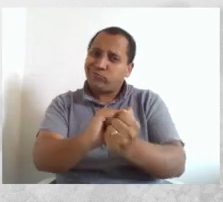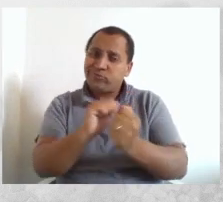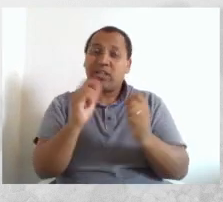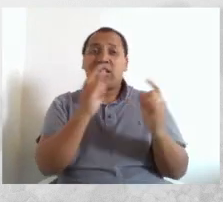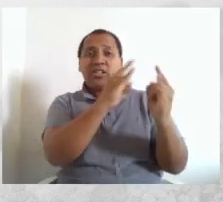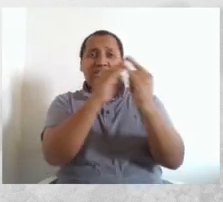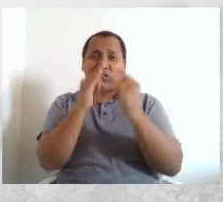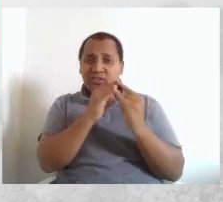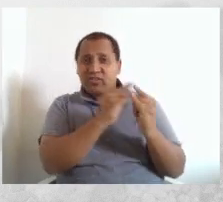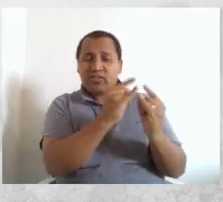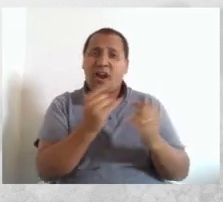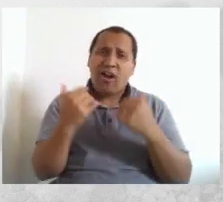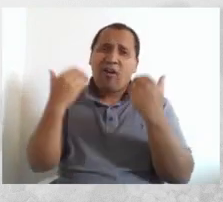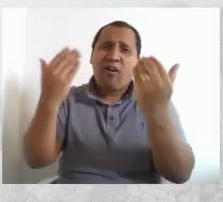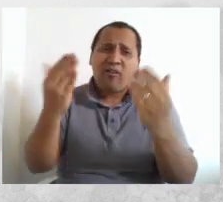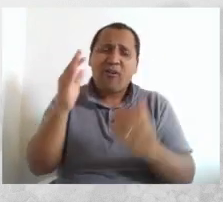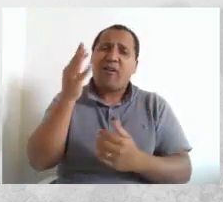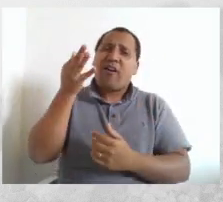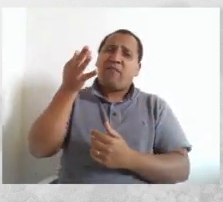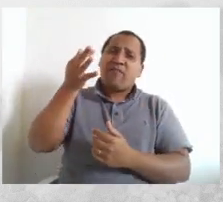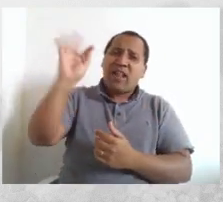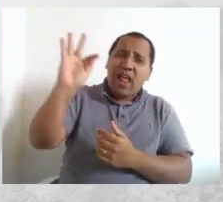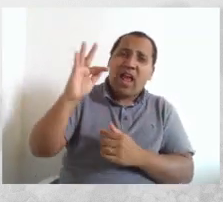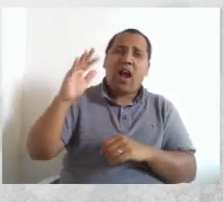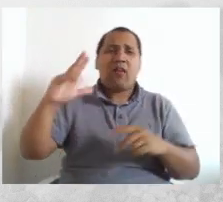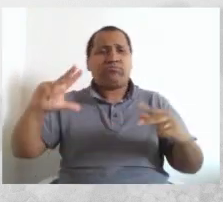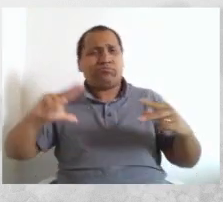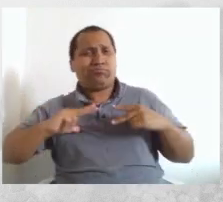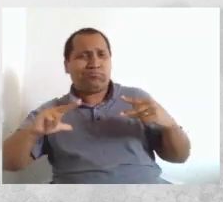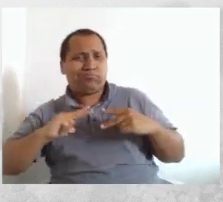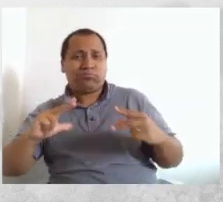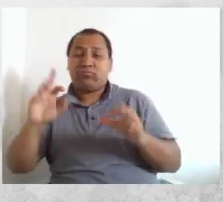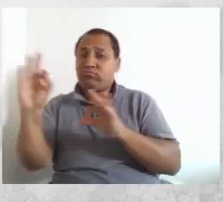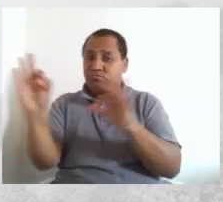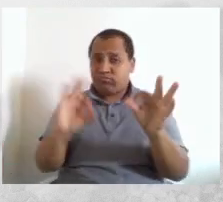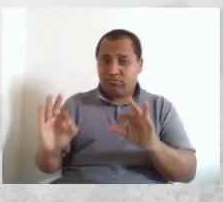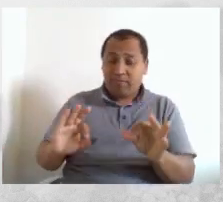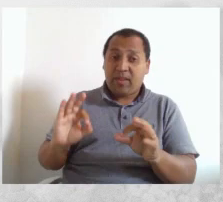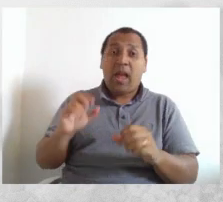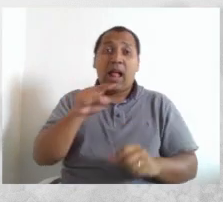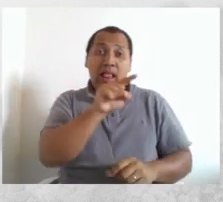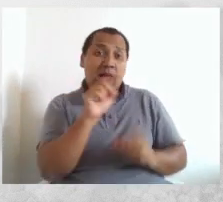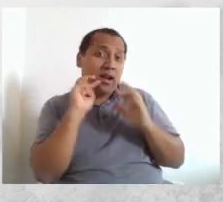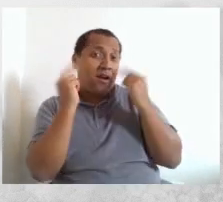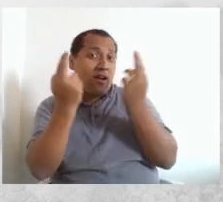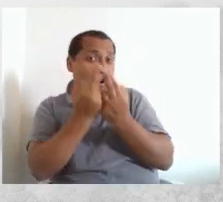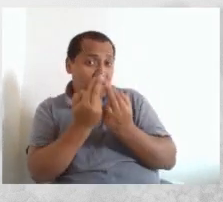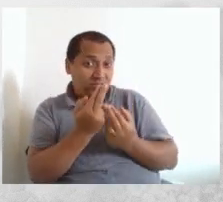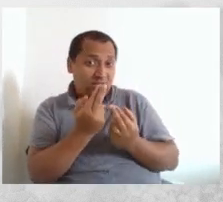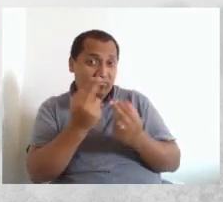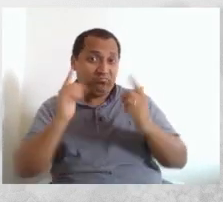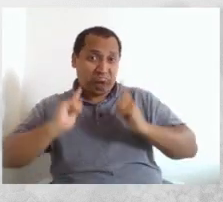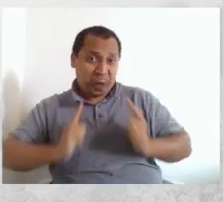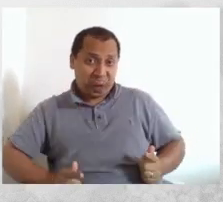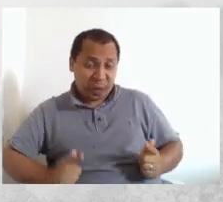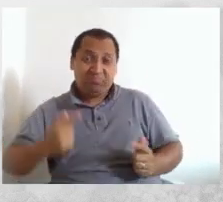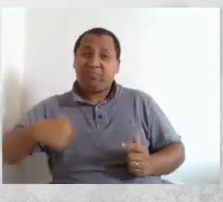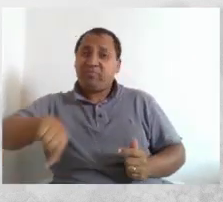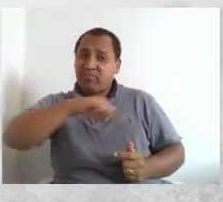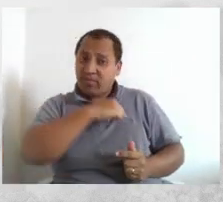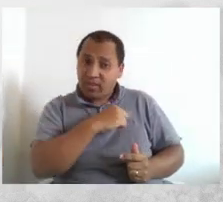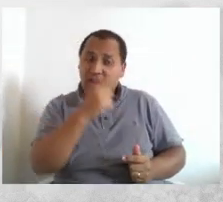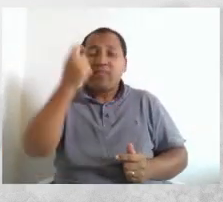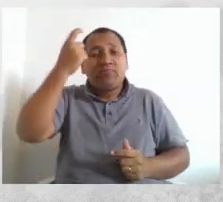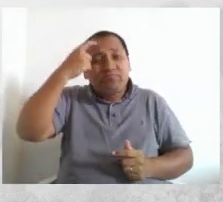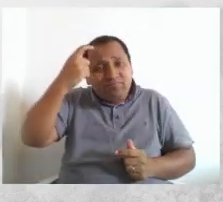todas as outras instituições federais e particulares. Acabei de sair de uma reunião da gestão, na qual nós estamos